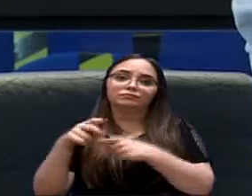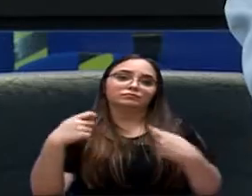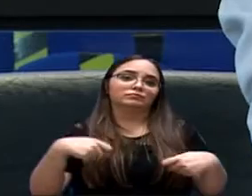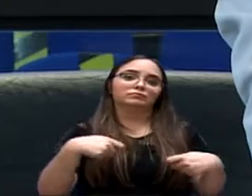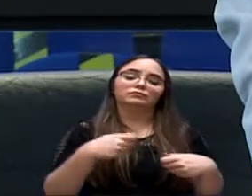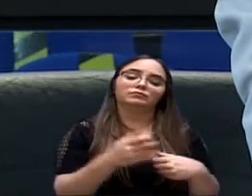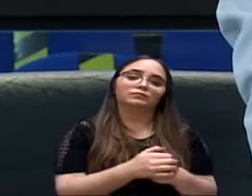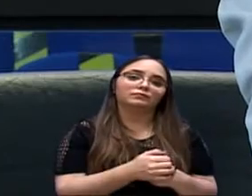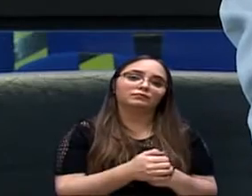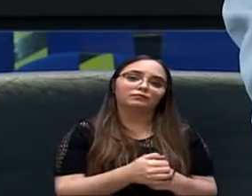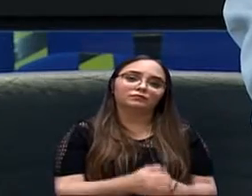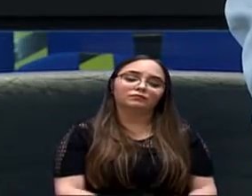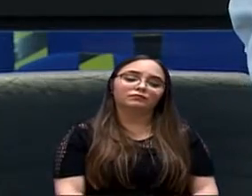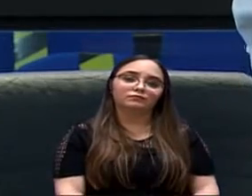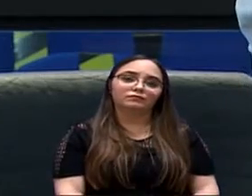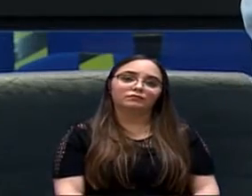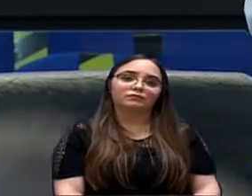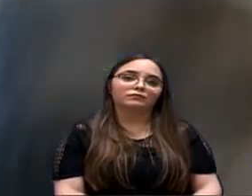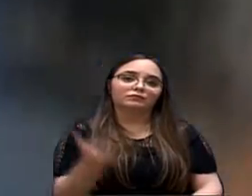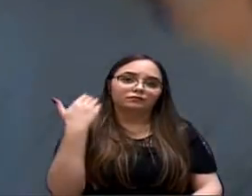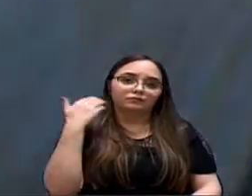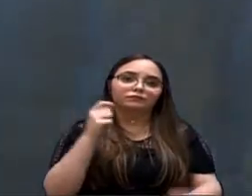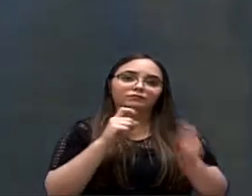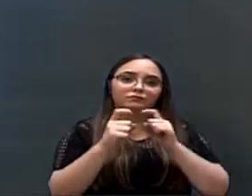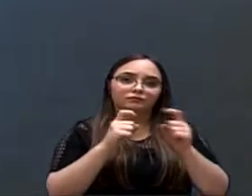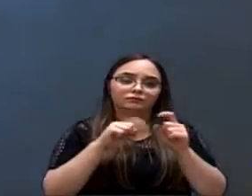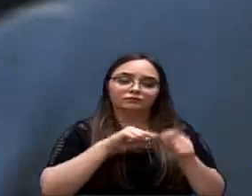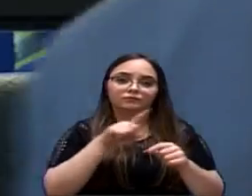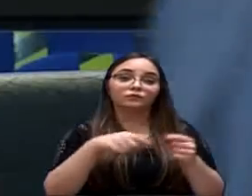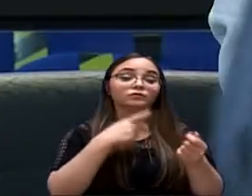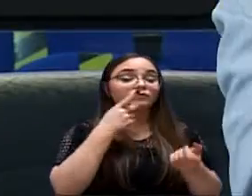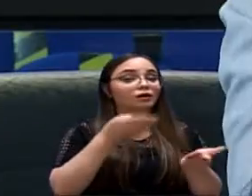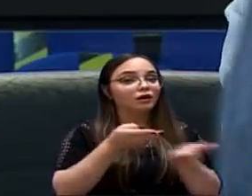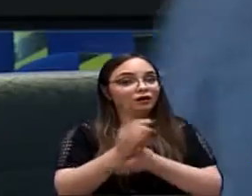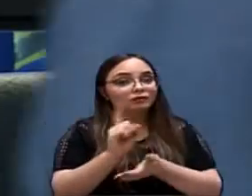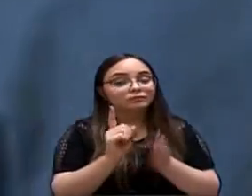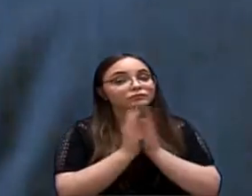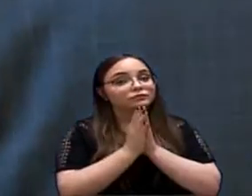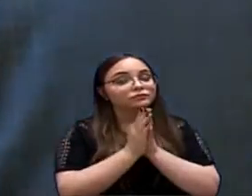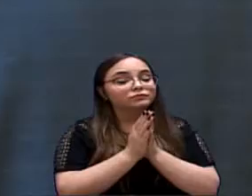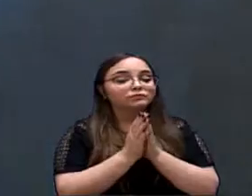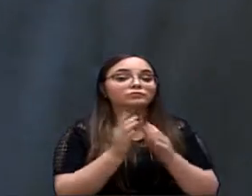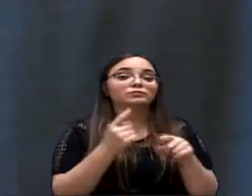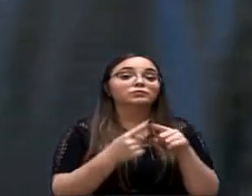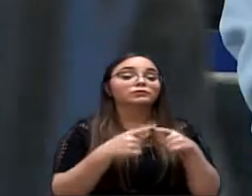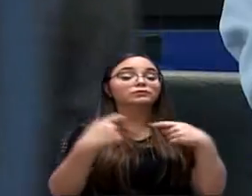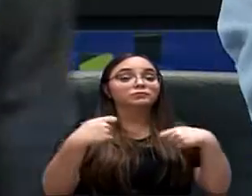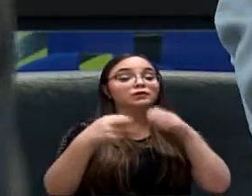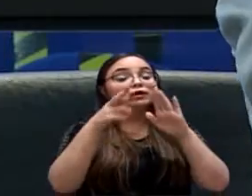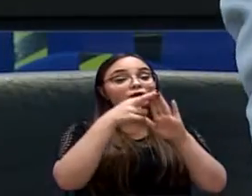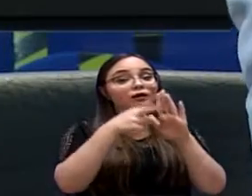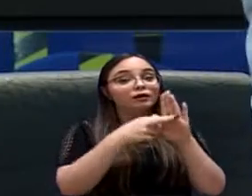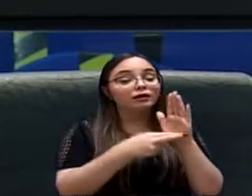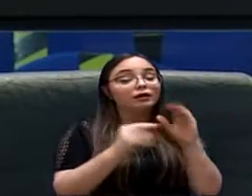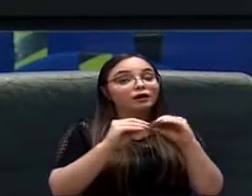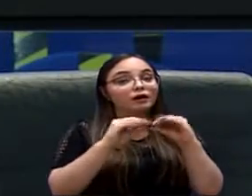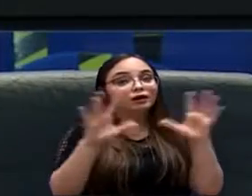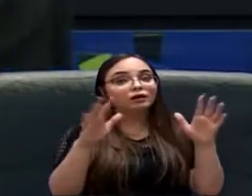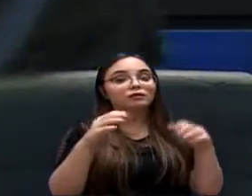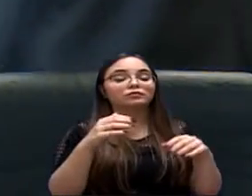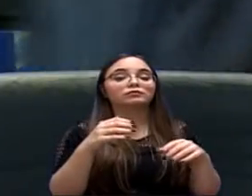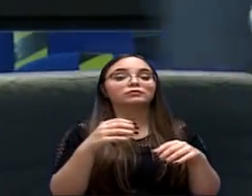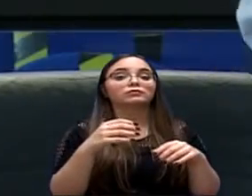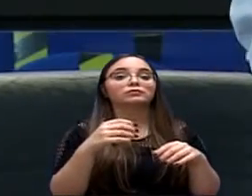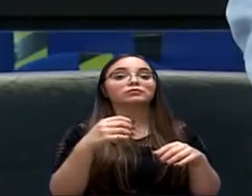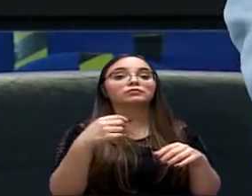mais do que na reunião que a gente não aprovasse aquilo aquele dia. antes de se apresentar as regras muito claras para eu ceder uma área